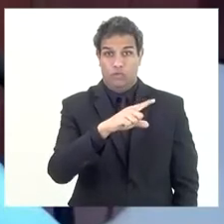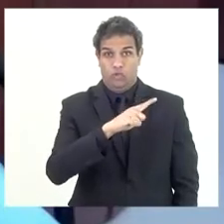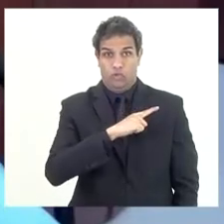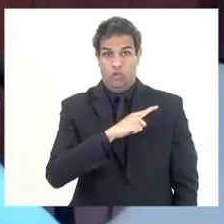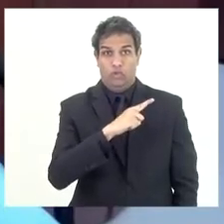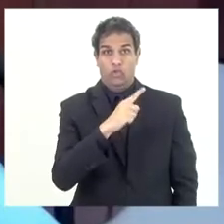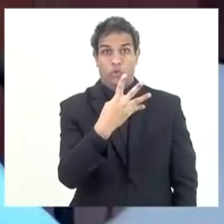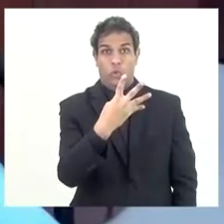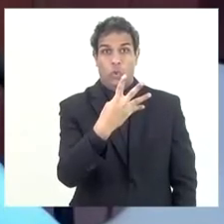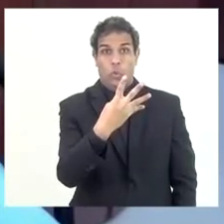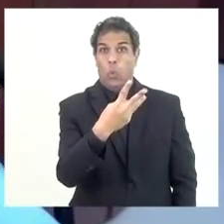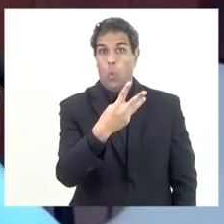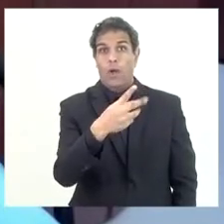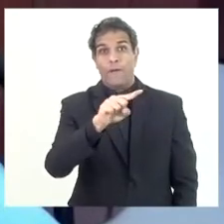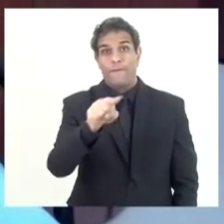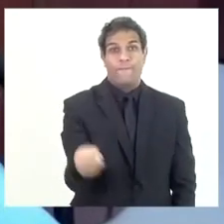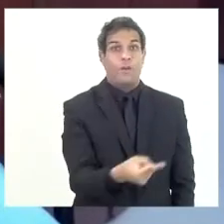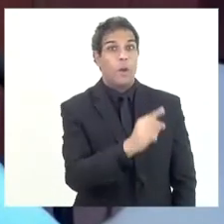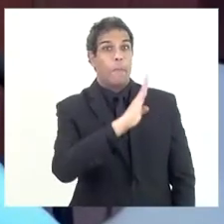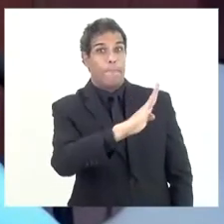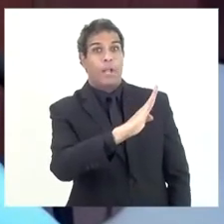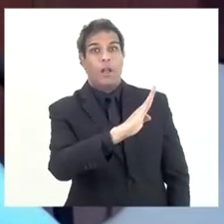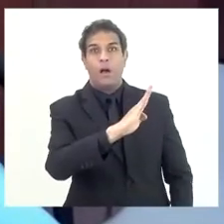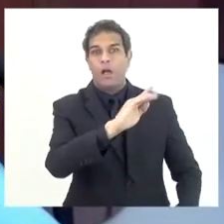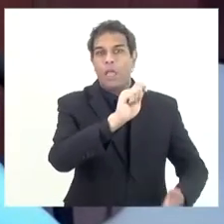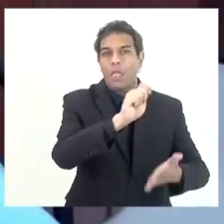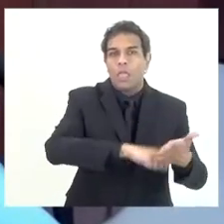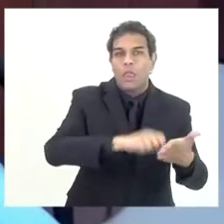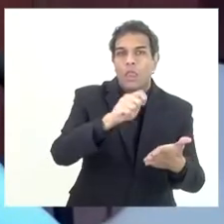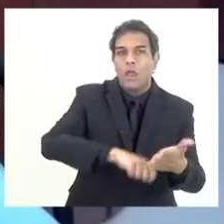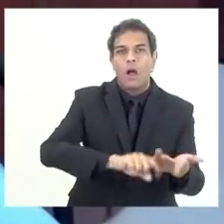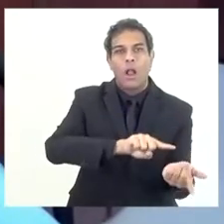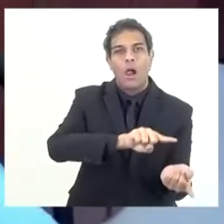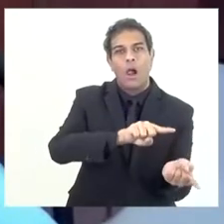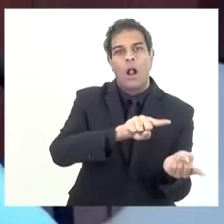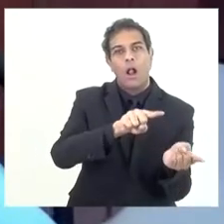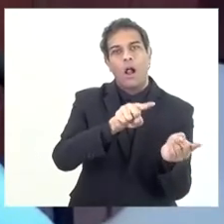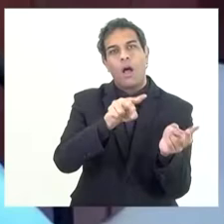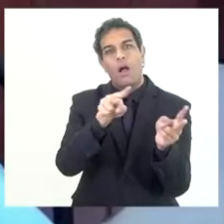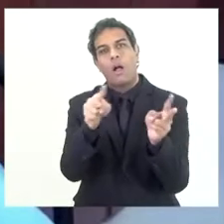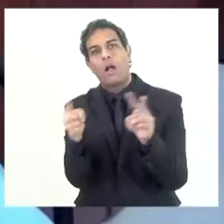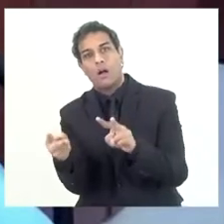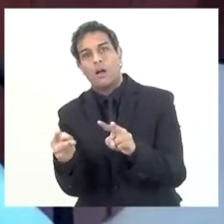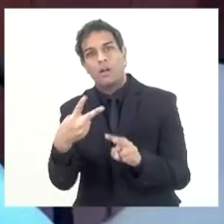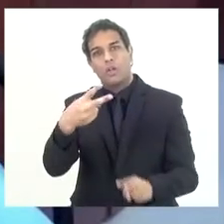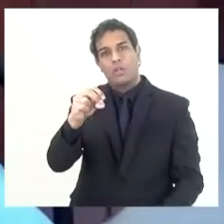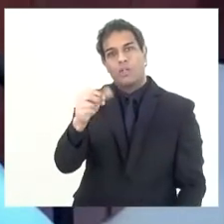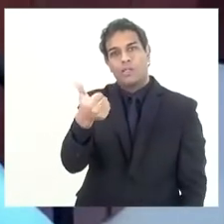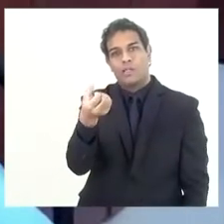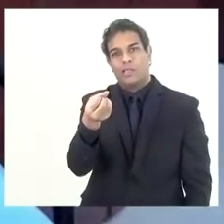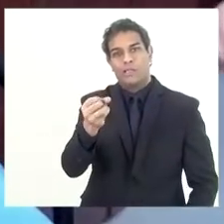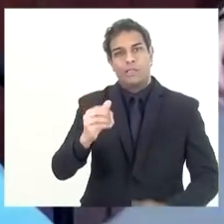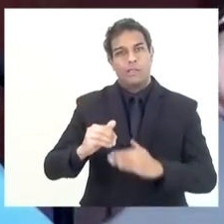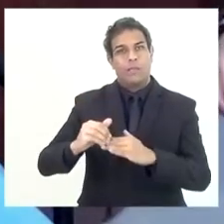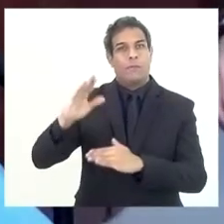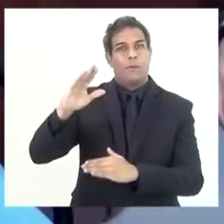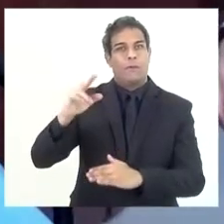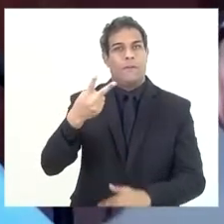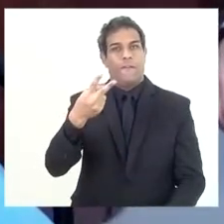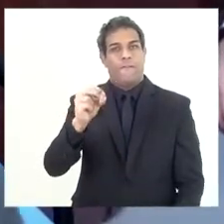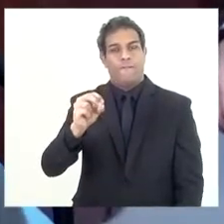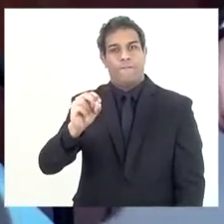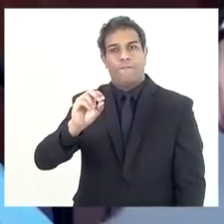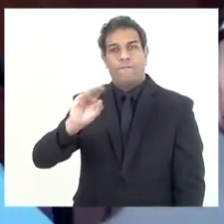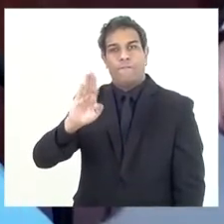3,5 bi, desculpa, de inscrição, para um 2016 com mais de 20 bilhões